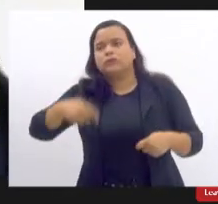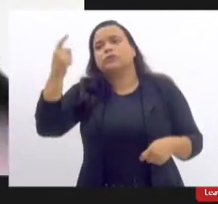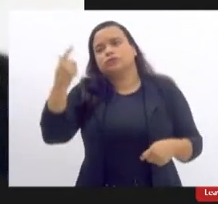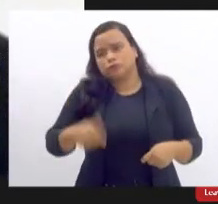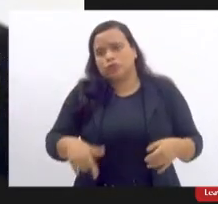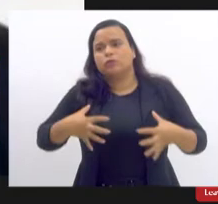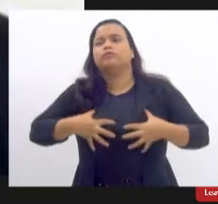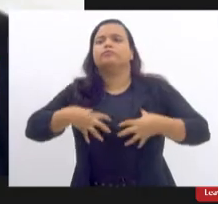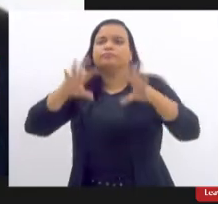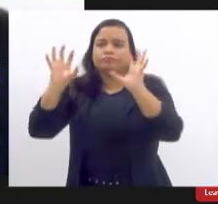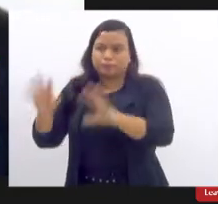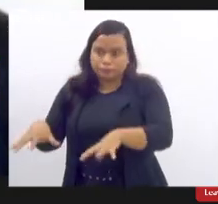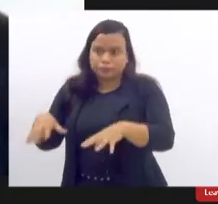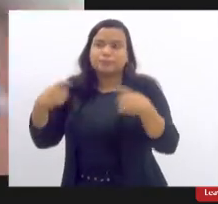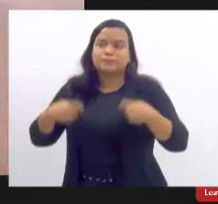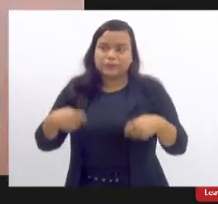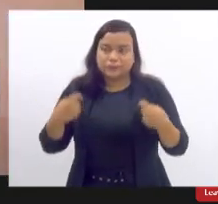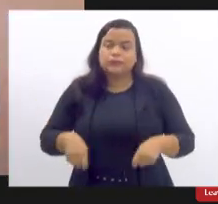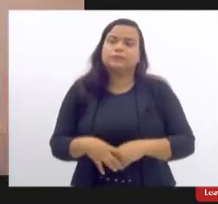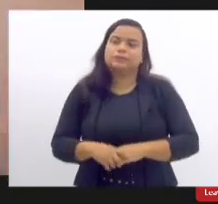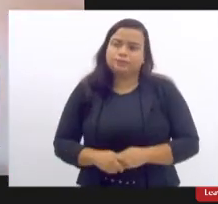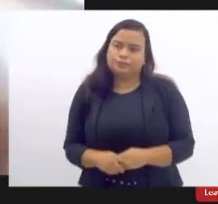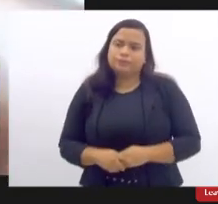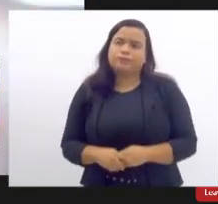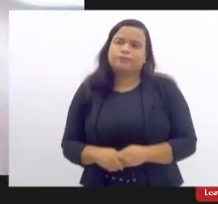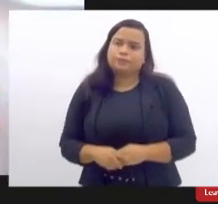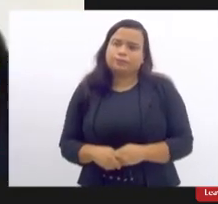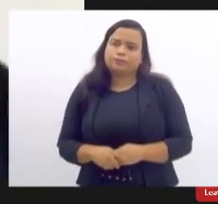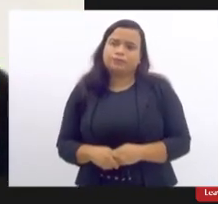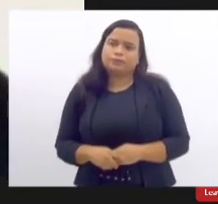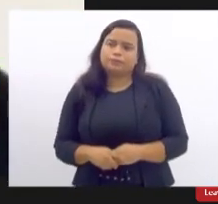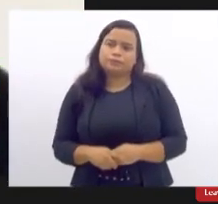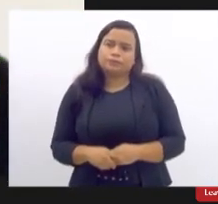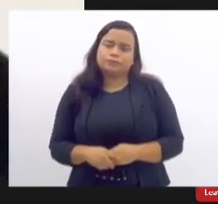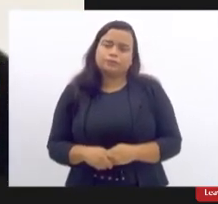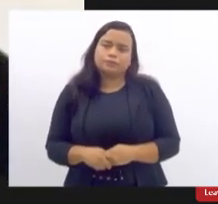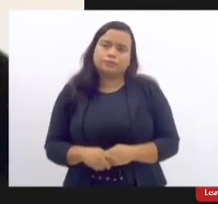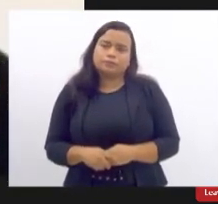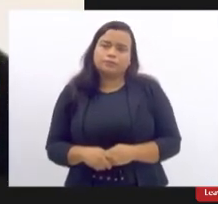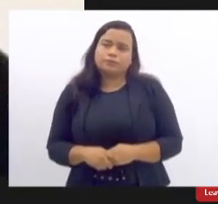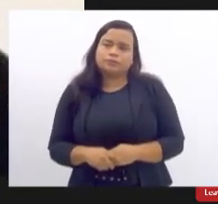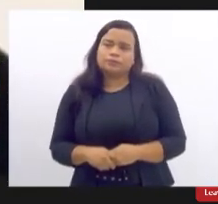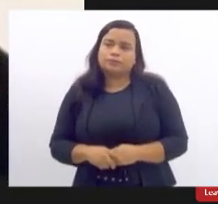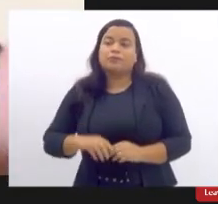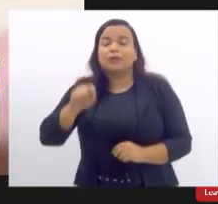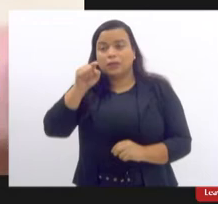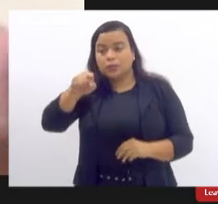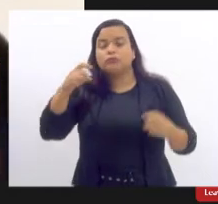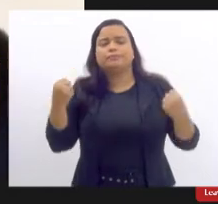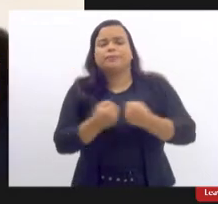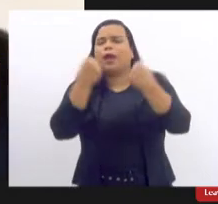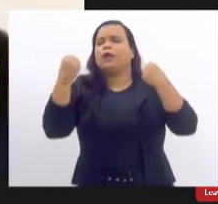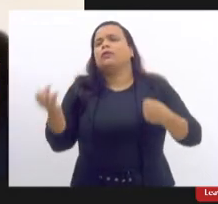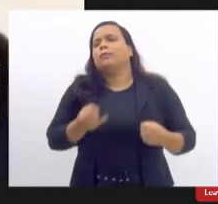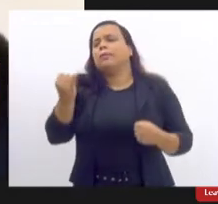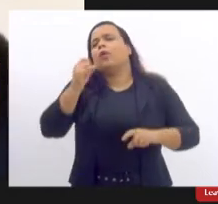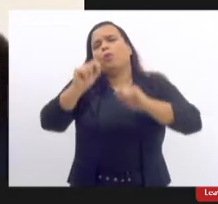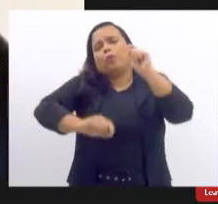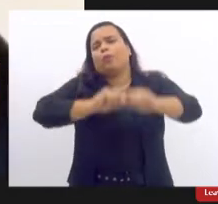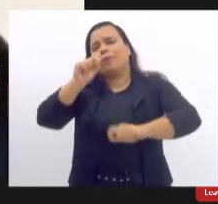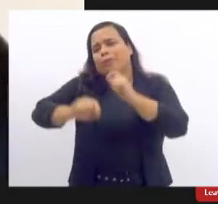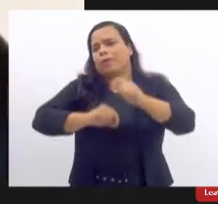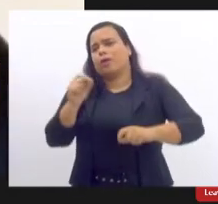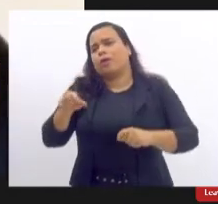esplantes então isso tem um impacto importante não só